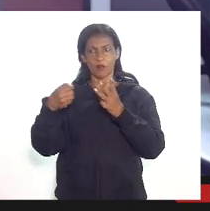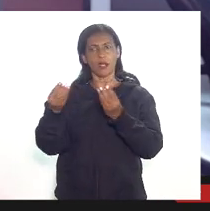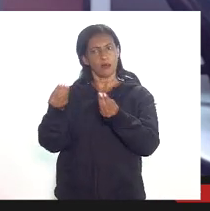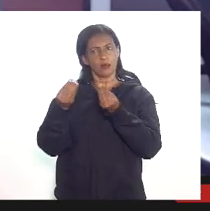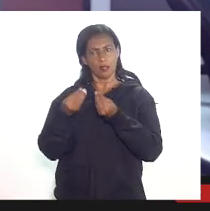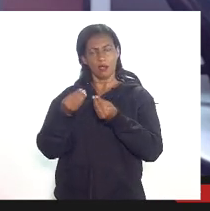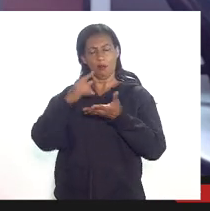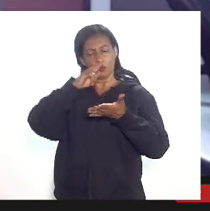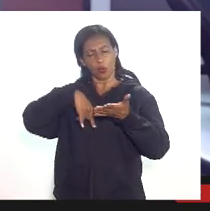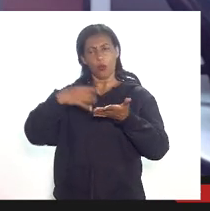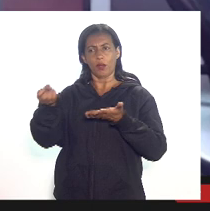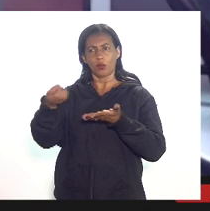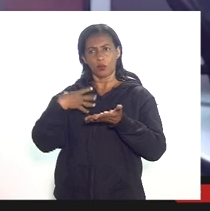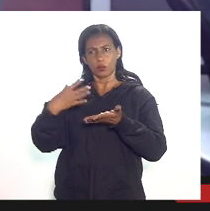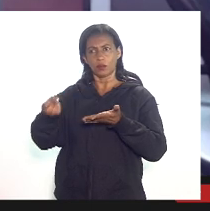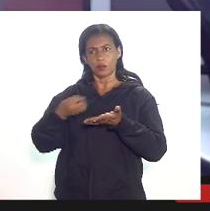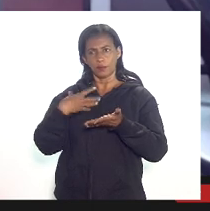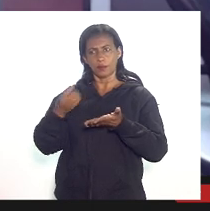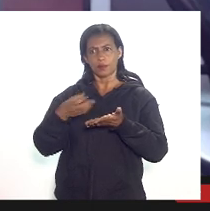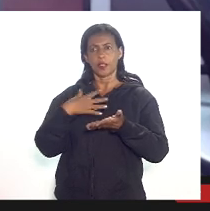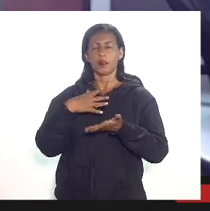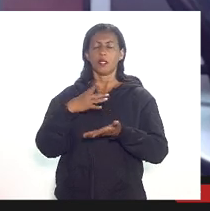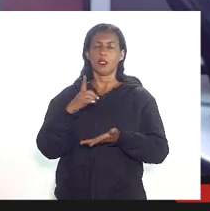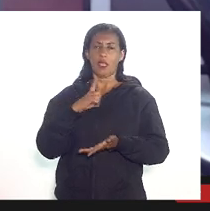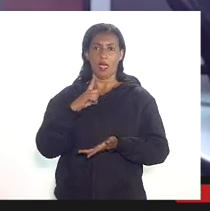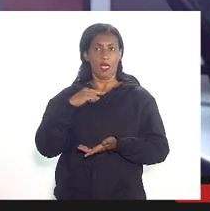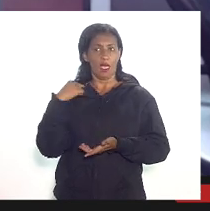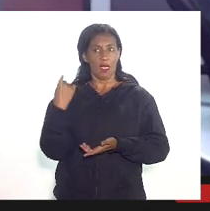trimestralmente são essas informações